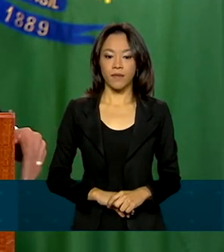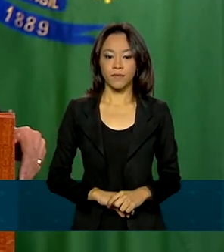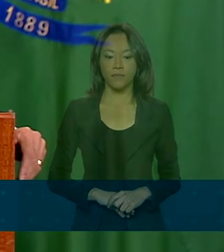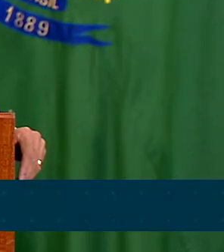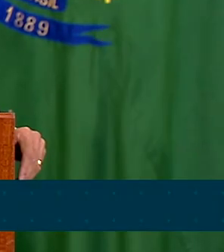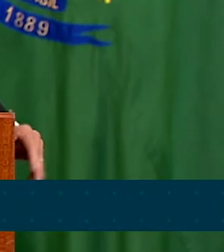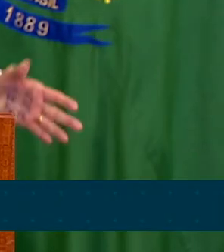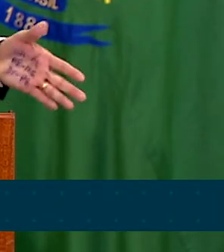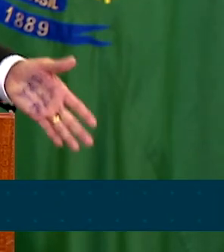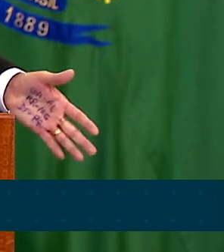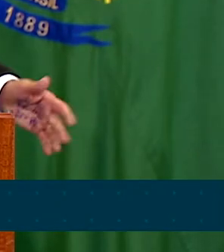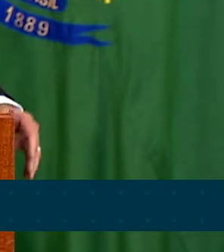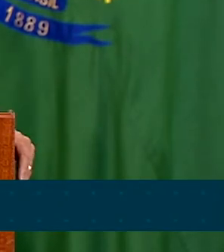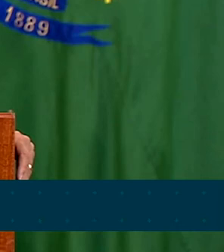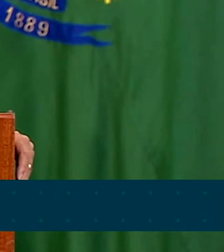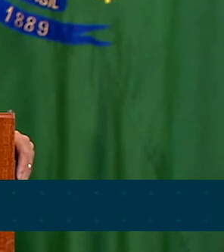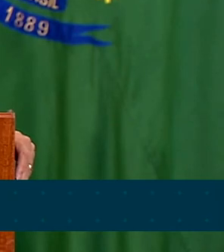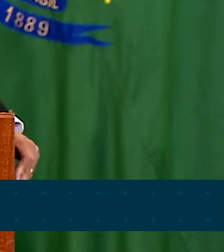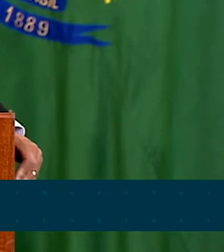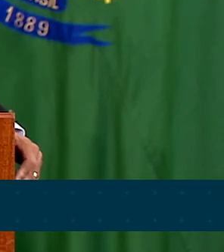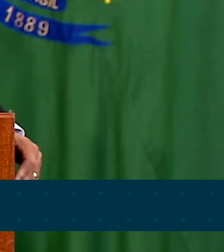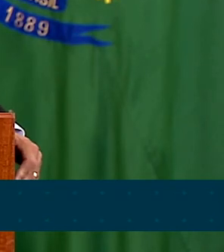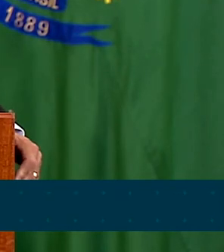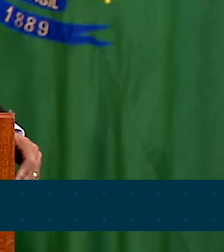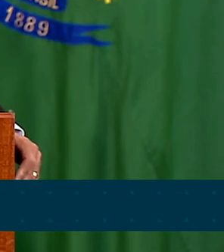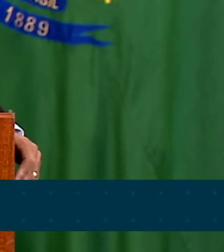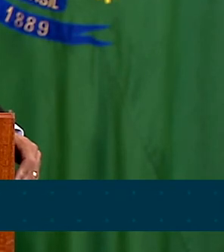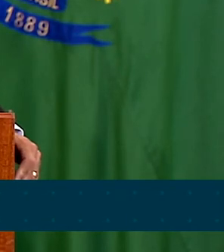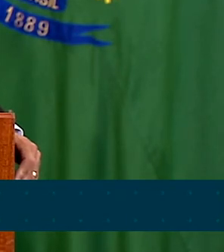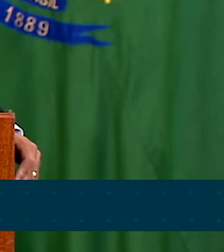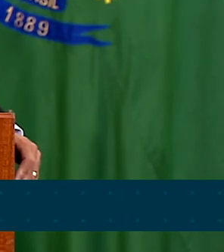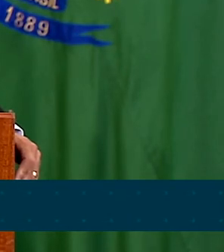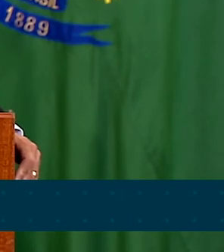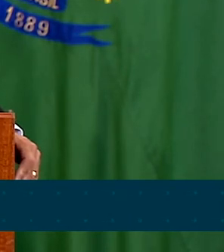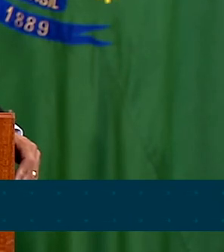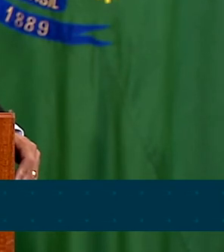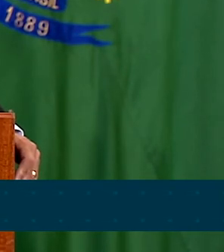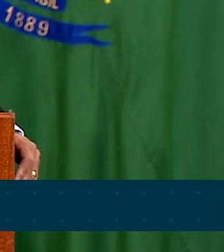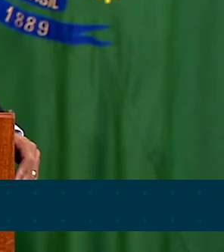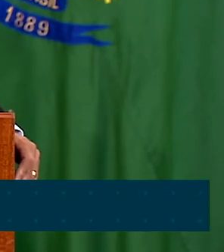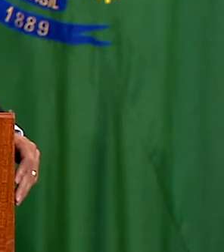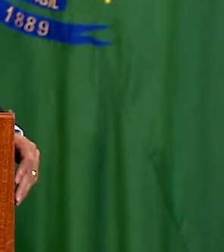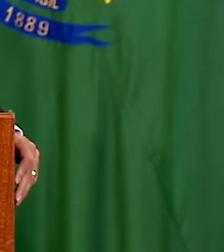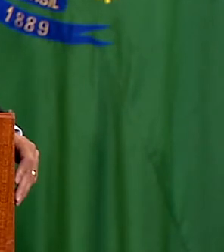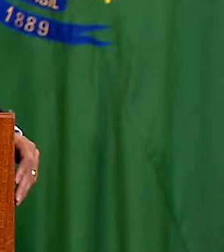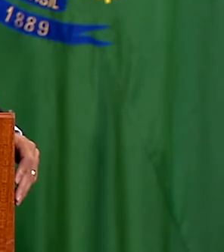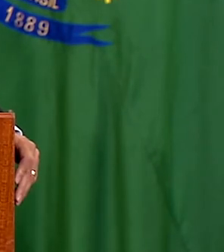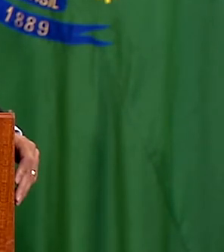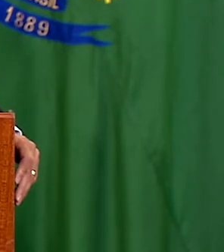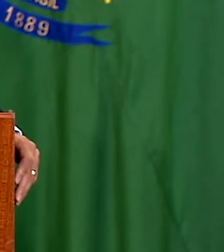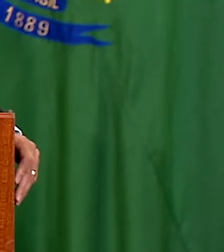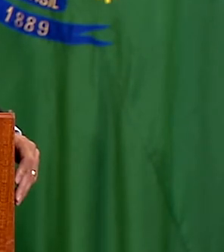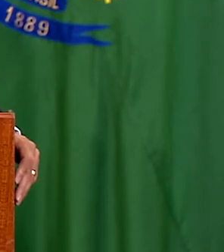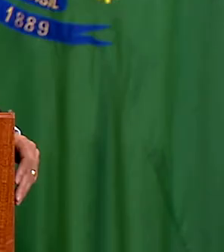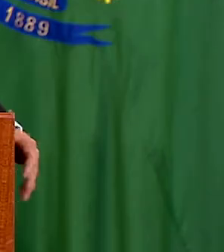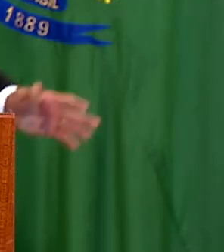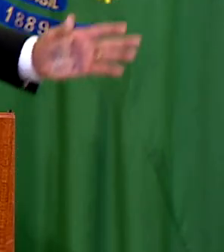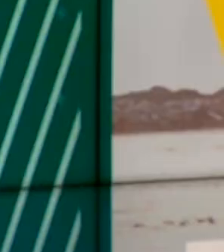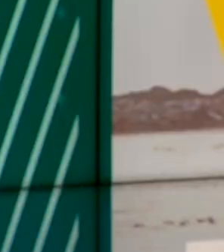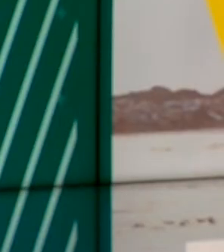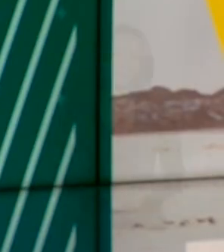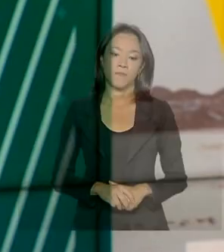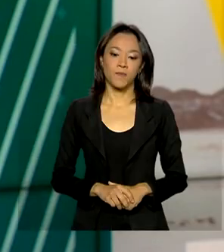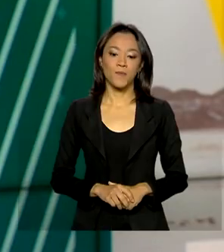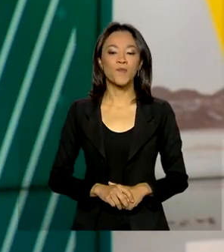Não se esquecer que, no meio dos mil dias, 600 dias de pandemia. E mesmo assim, o Brasil foi para frente.